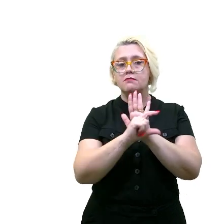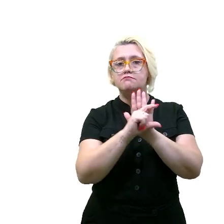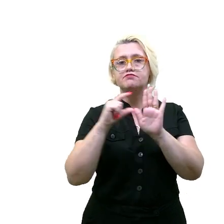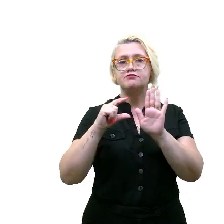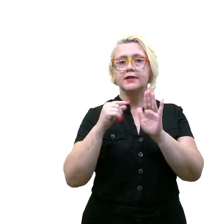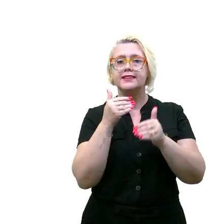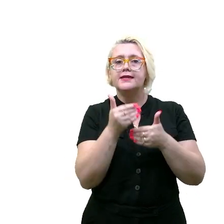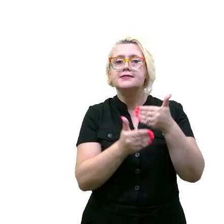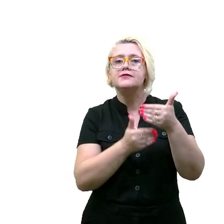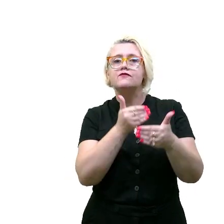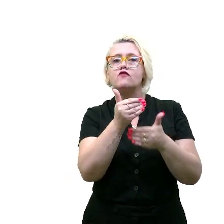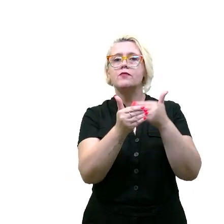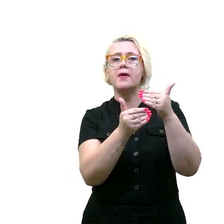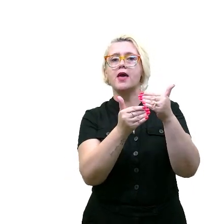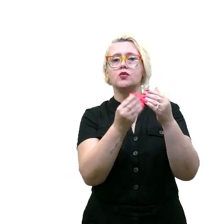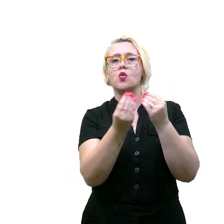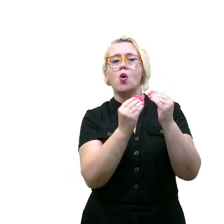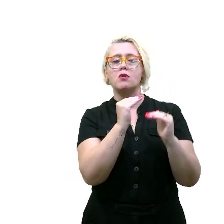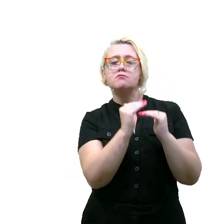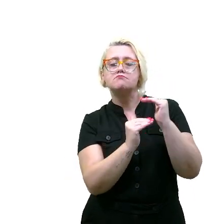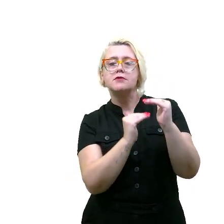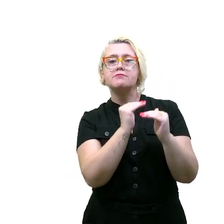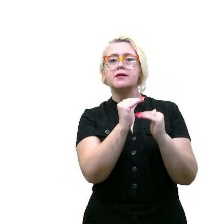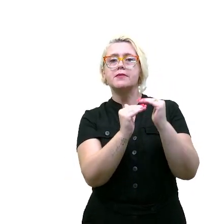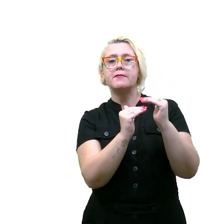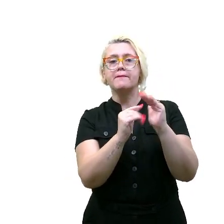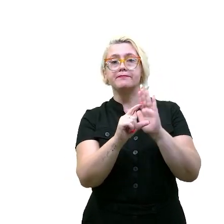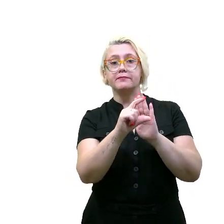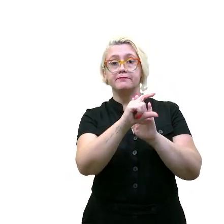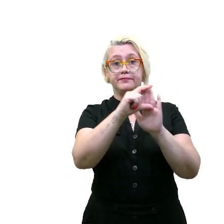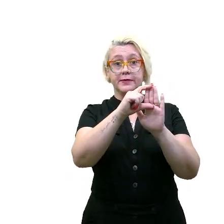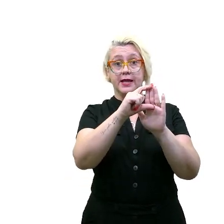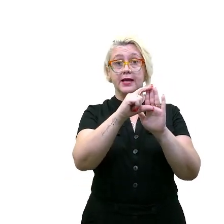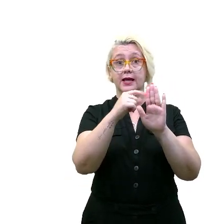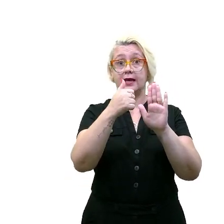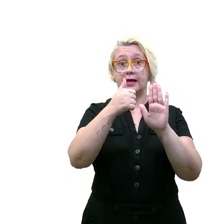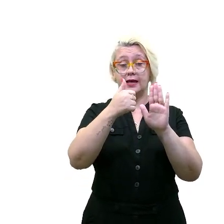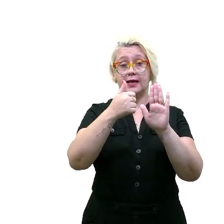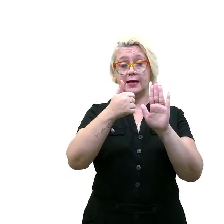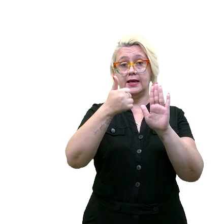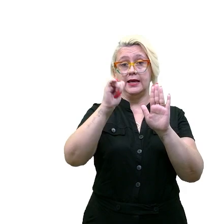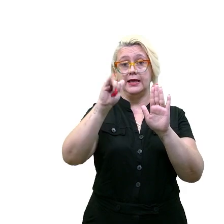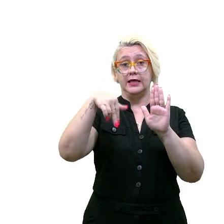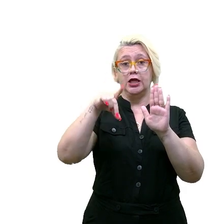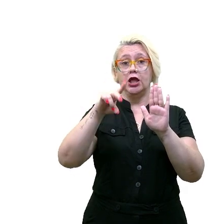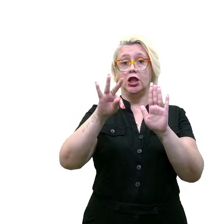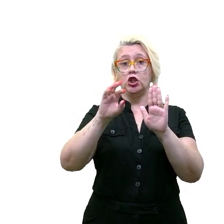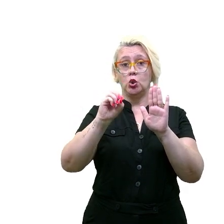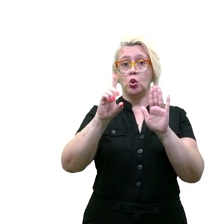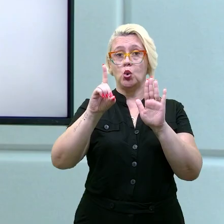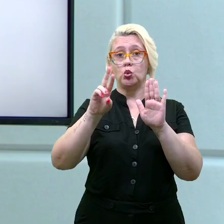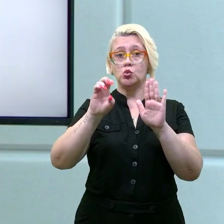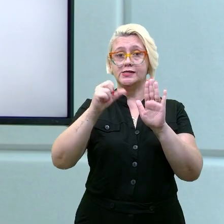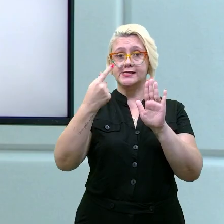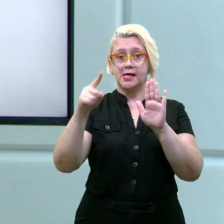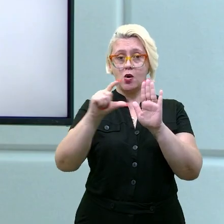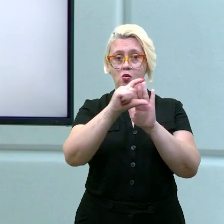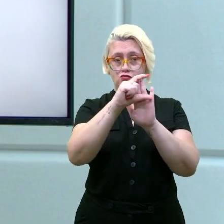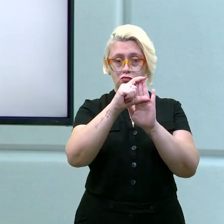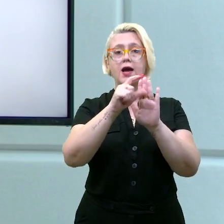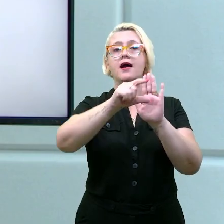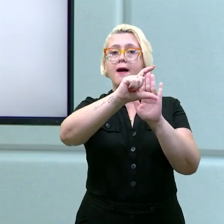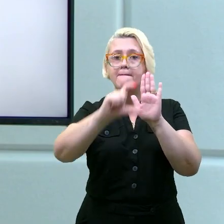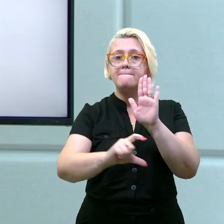desenvolvimento, é aquele parágrafo que vem depois da introdução. Lembrando que nós estamos